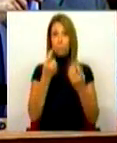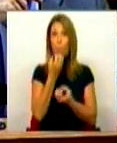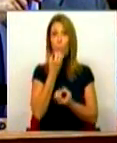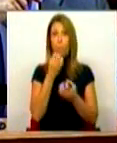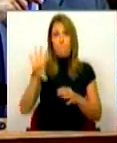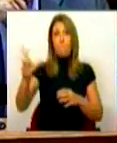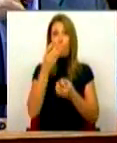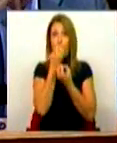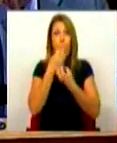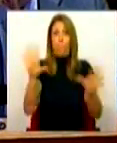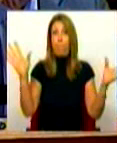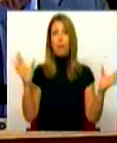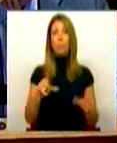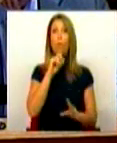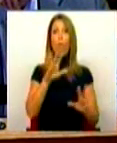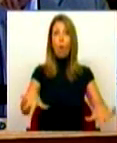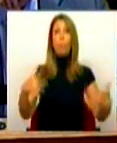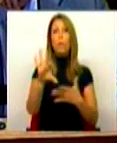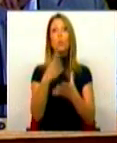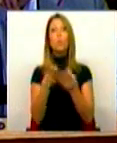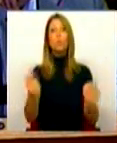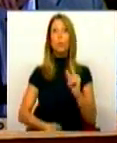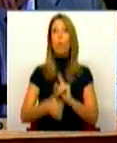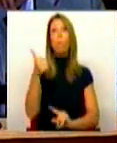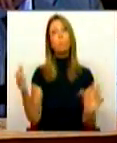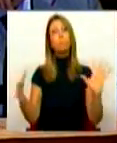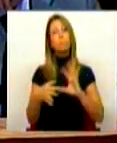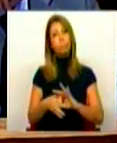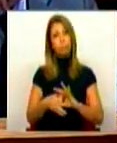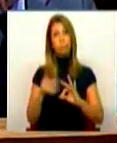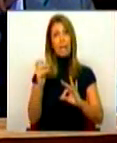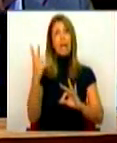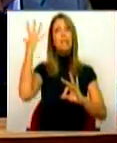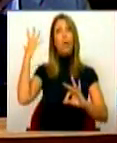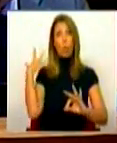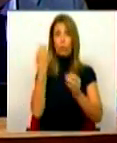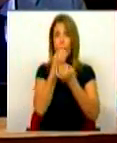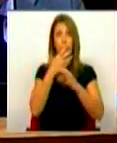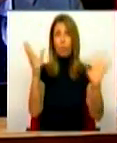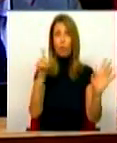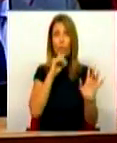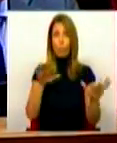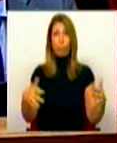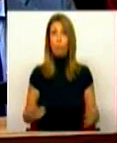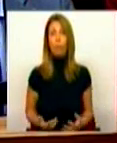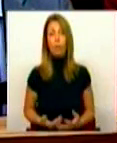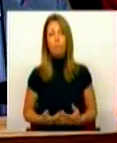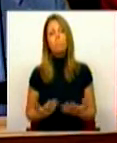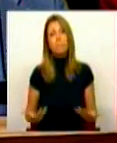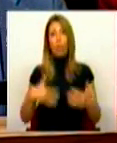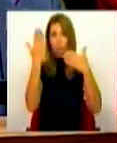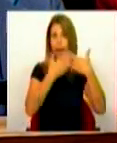a oportunidade de ter a solução melhor há 5 anos atrás, e a partir daí